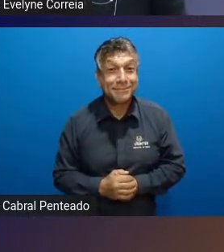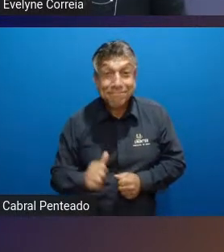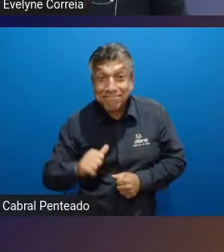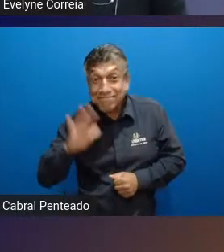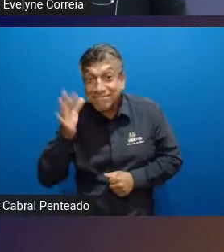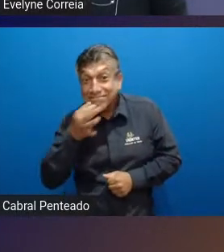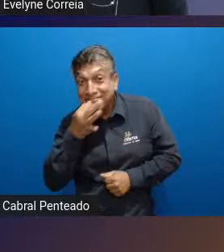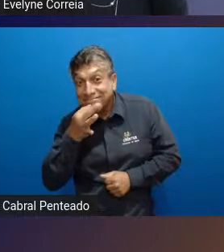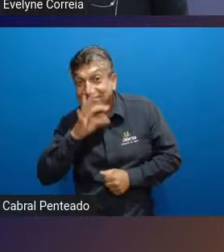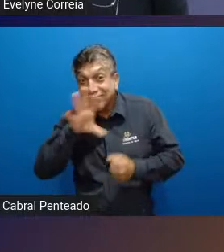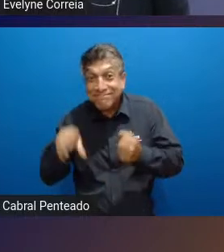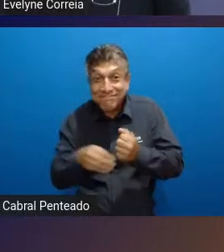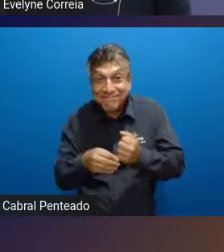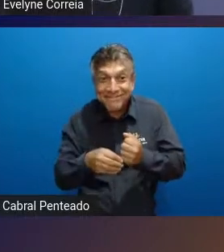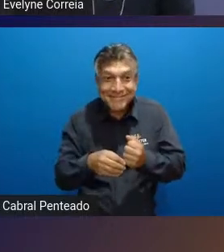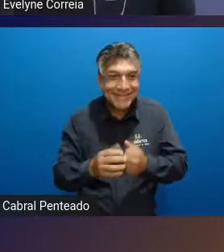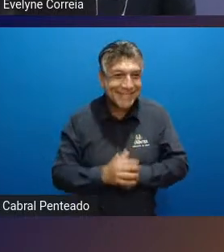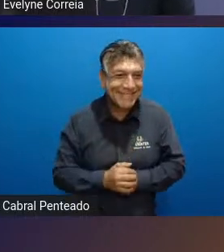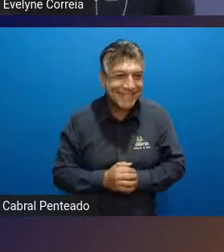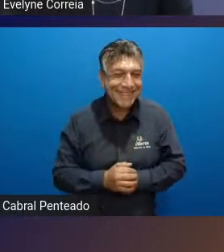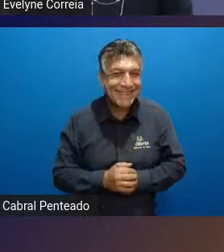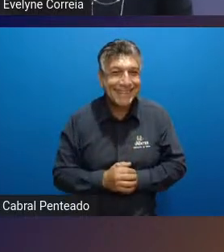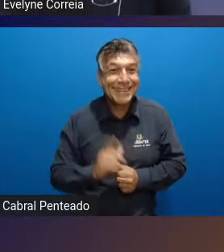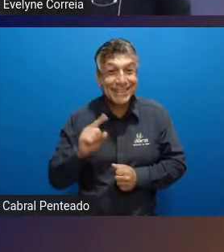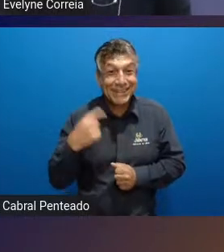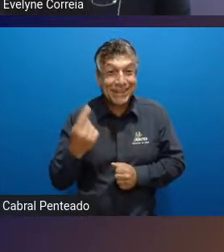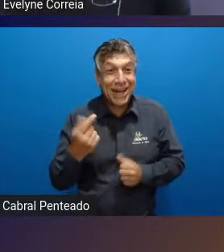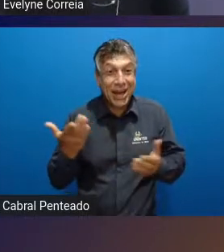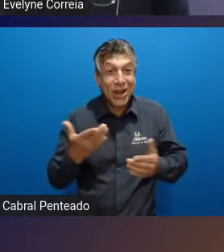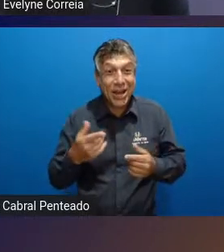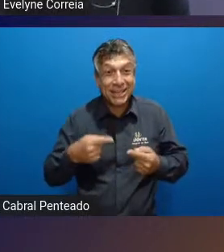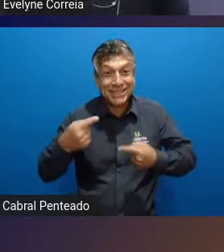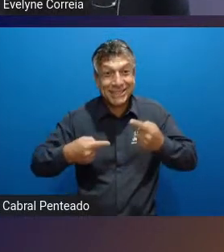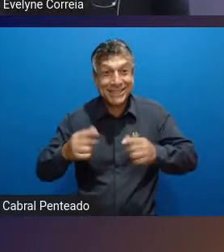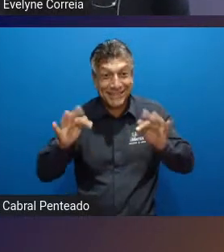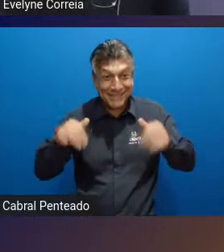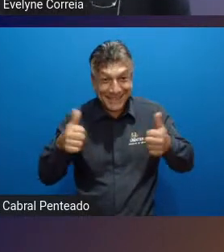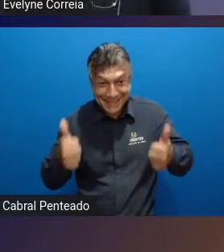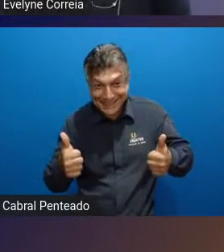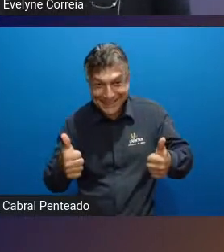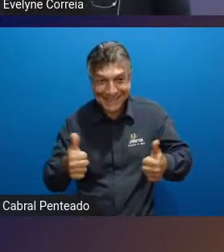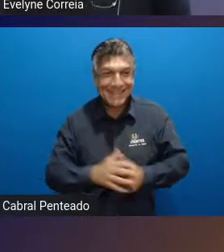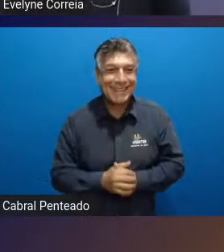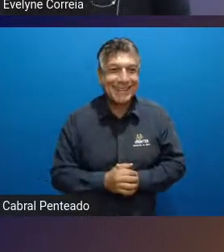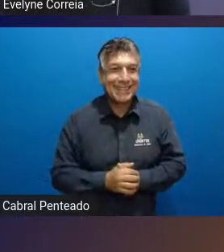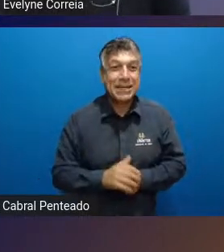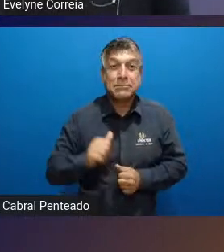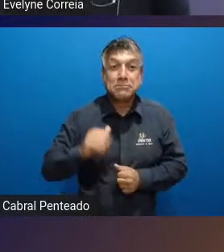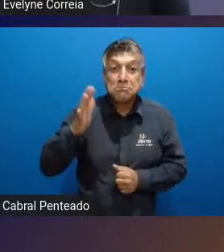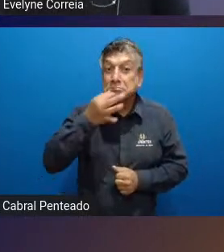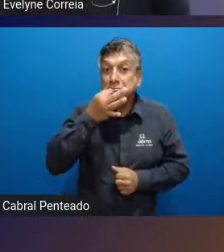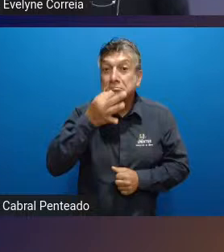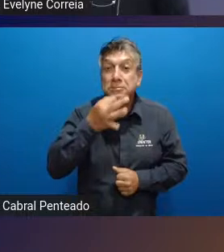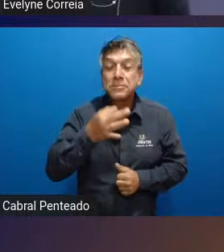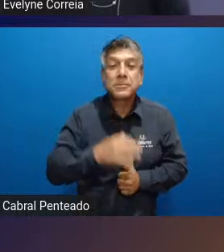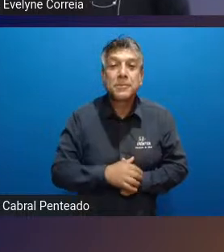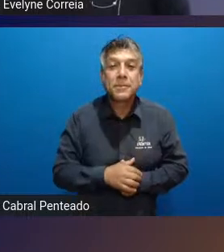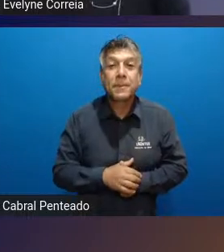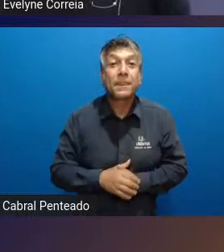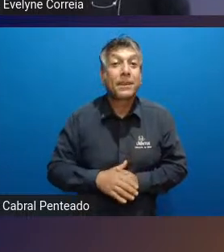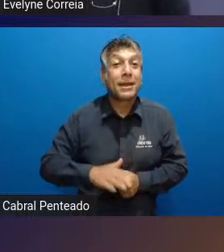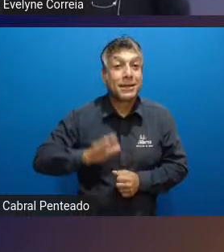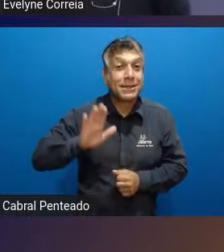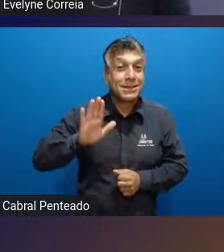alguma colocação se não nós vamos finalizando essa discussão por aqui mais alguma colocação para poder fechar